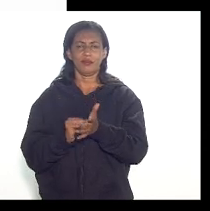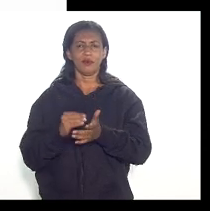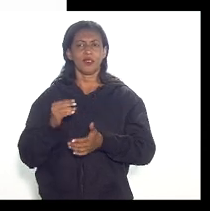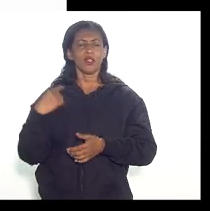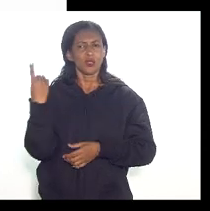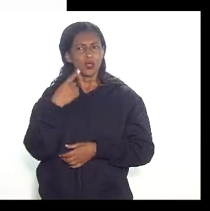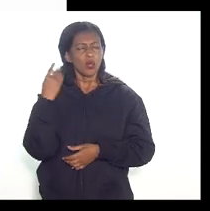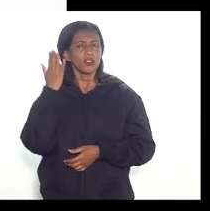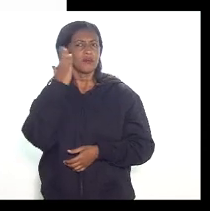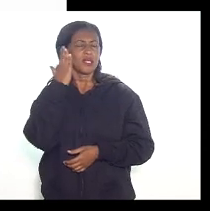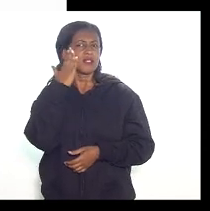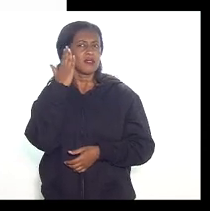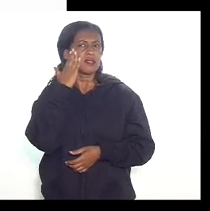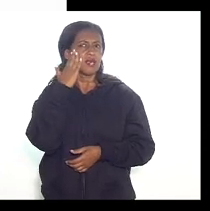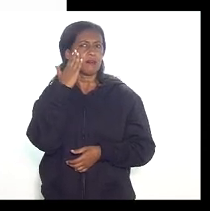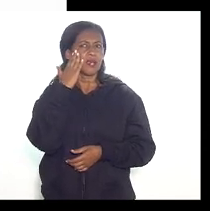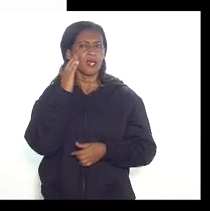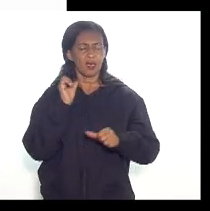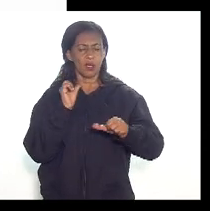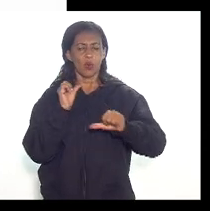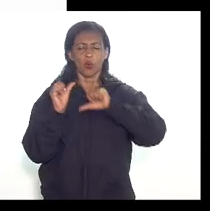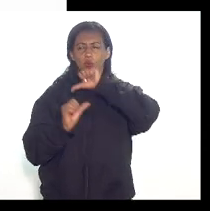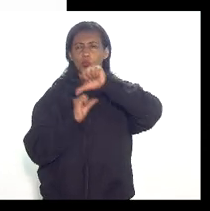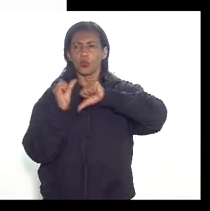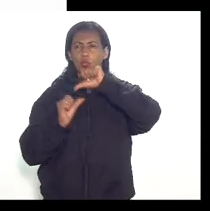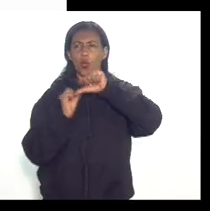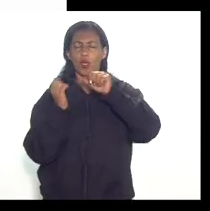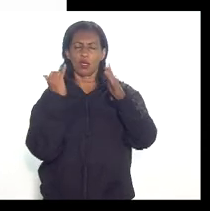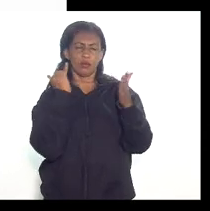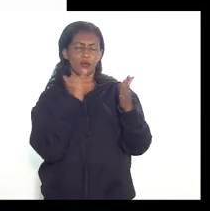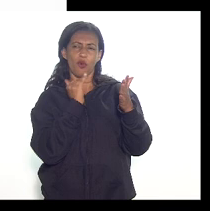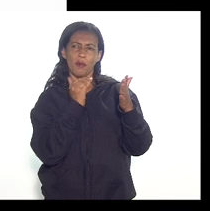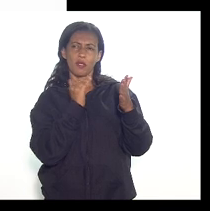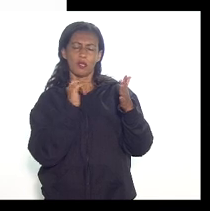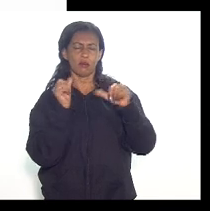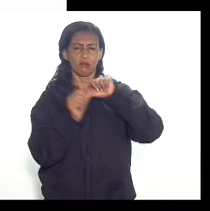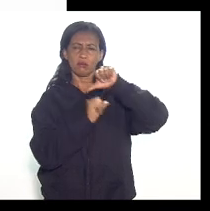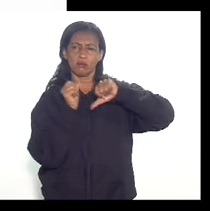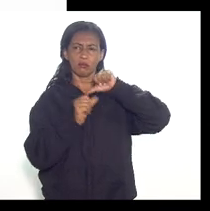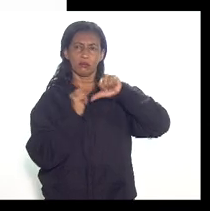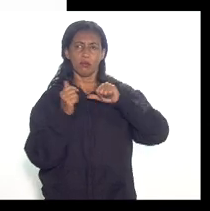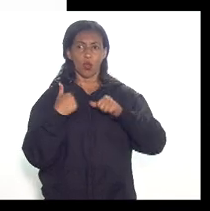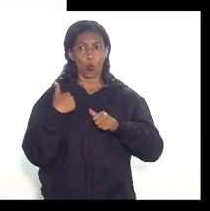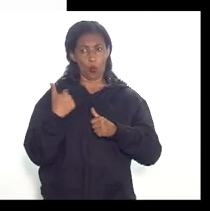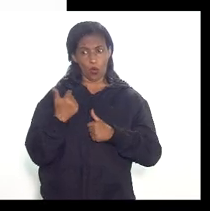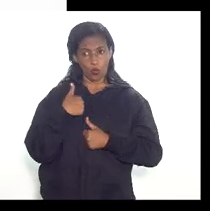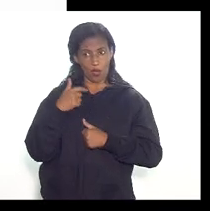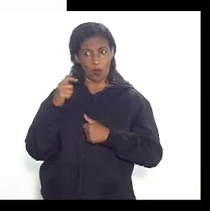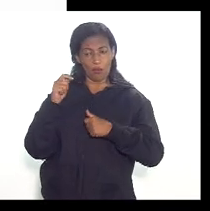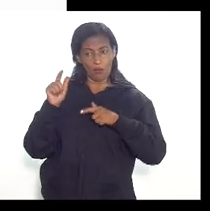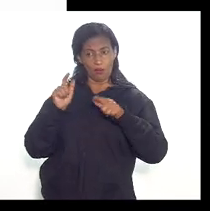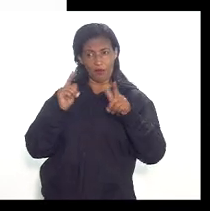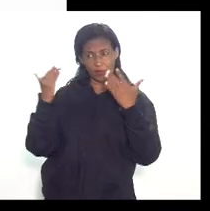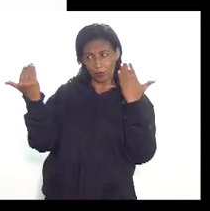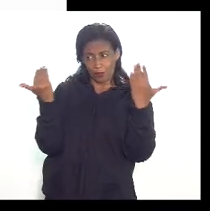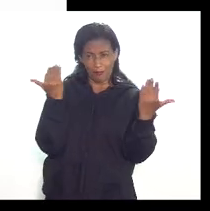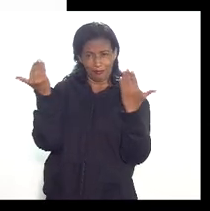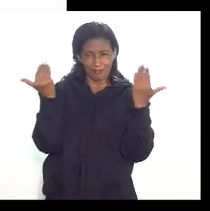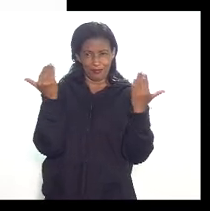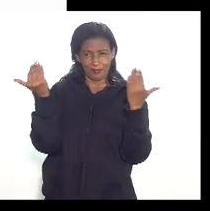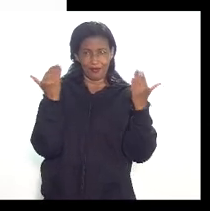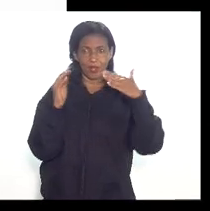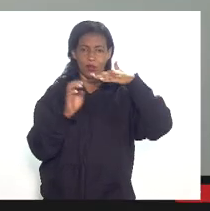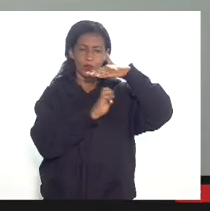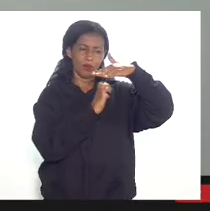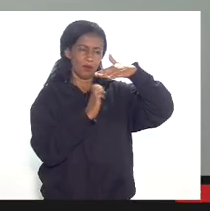as efetivas correções que são feitas então só para você ter uma ideia quando eu faço um paralelo na GIA no FD poxa uma